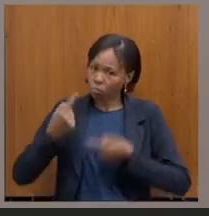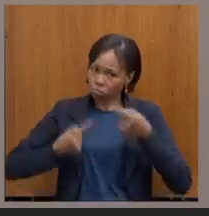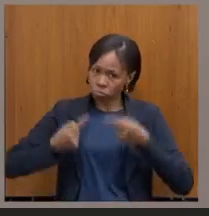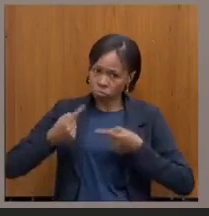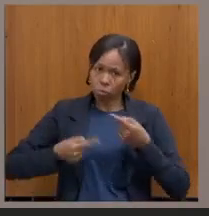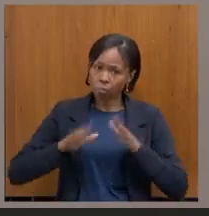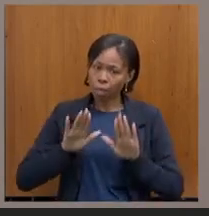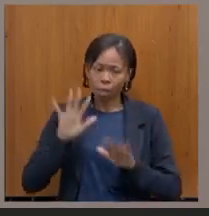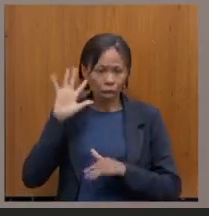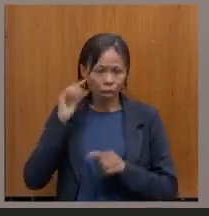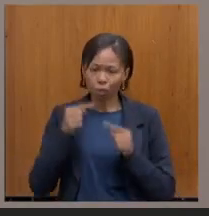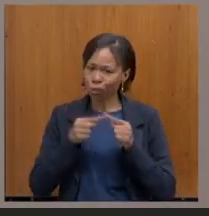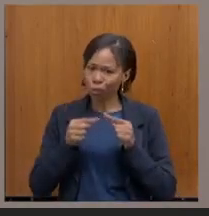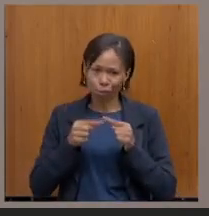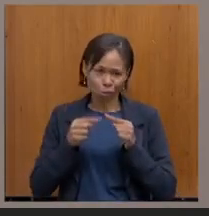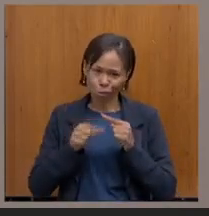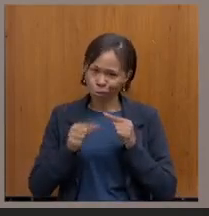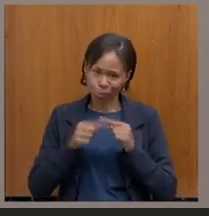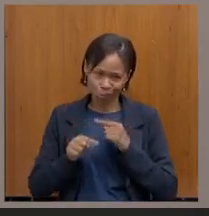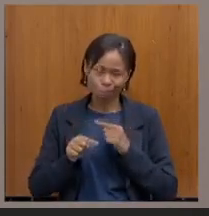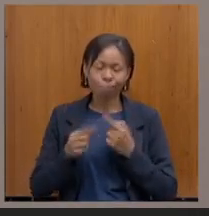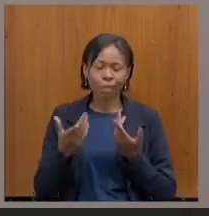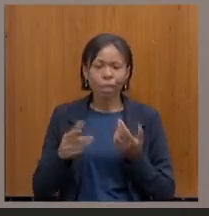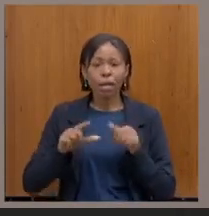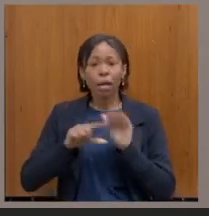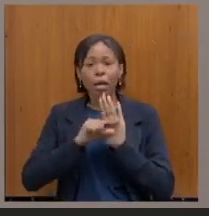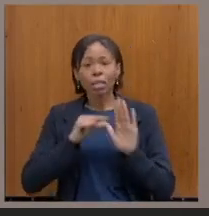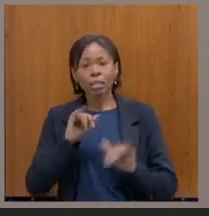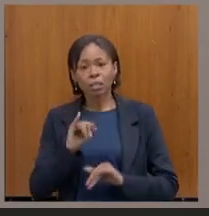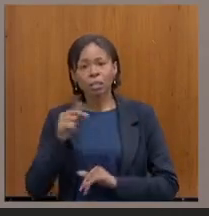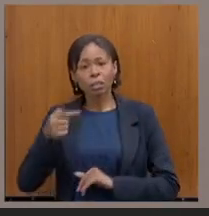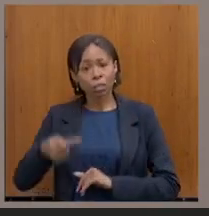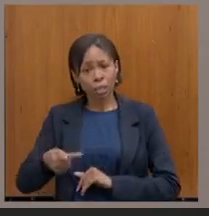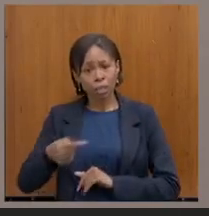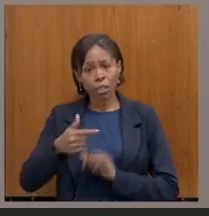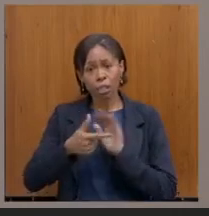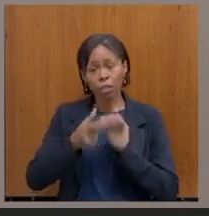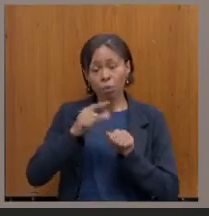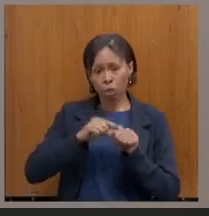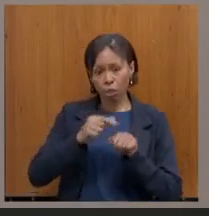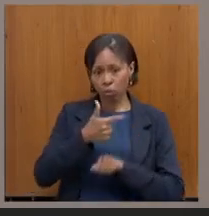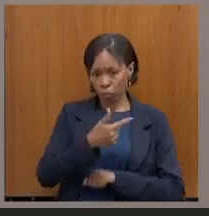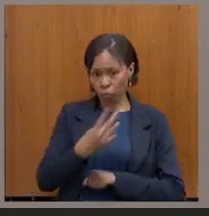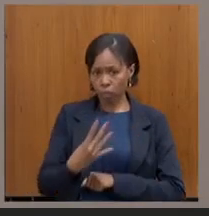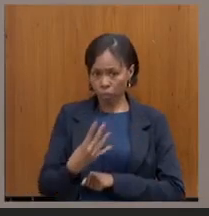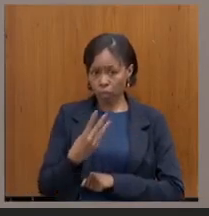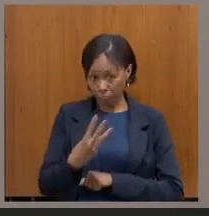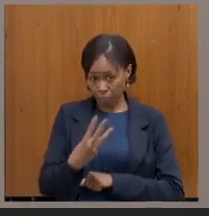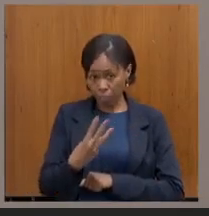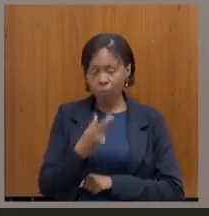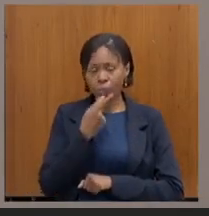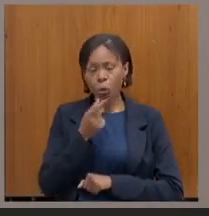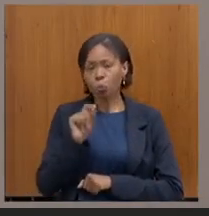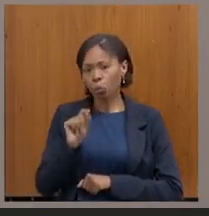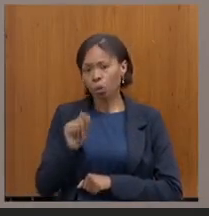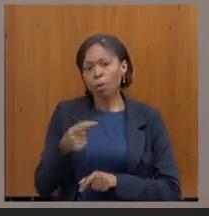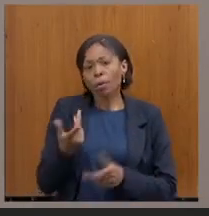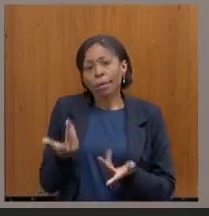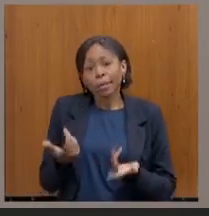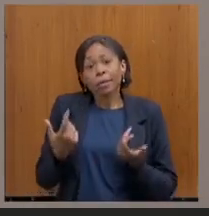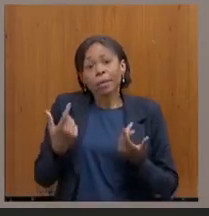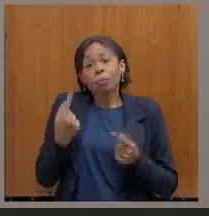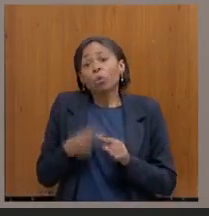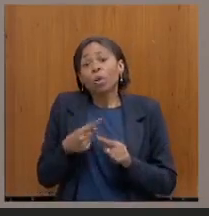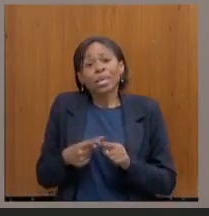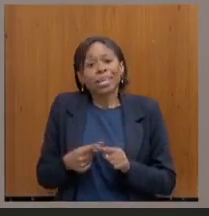coerente. Inciso 7º do artigo 23 da Lei de Acesso à Informação diz que é a base do porquê não ter a informação